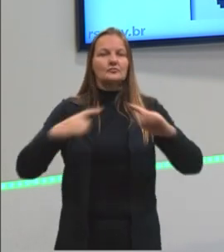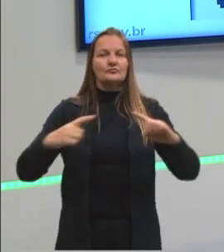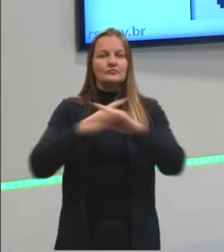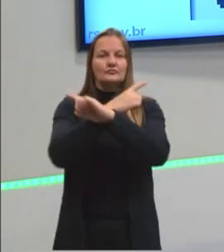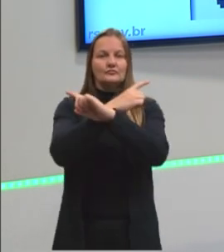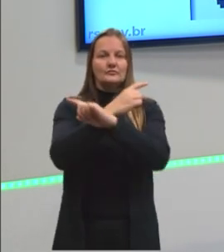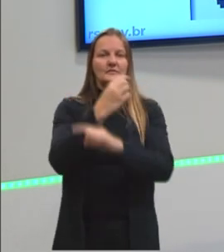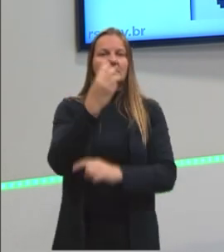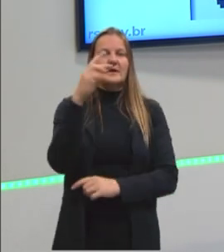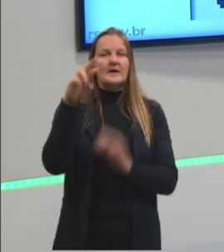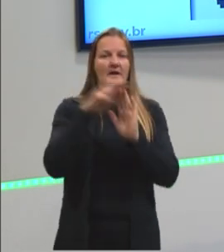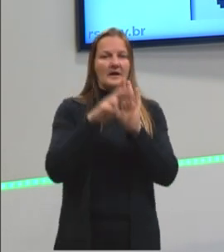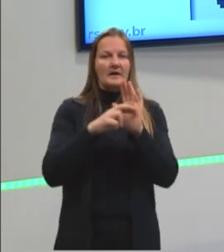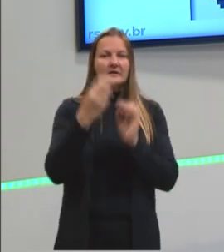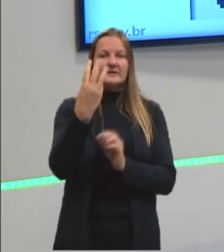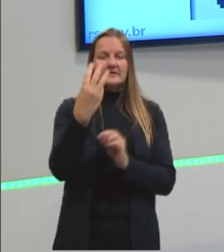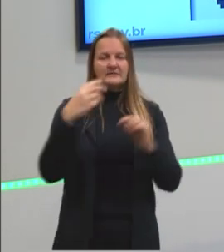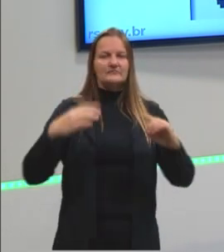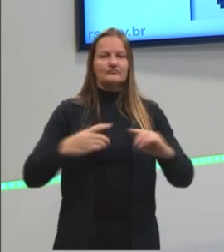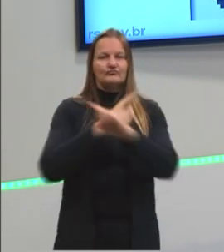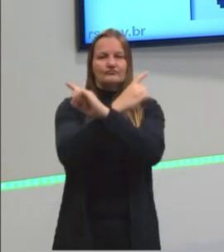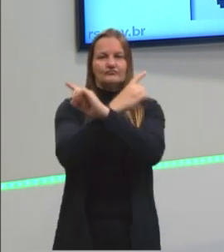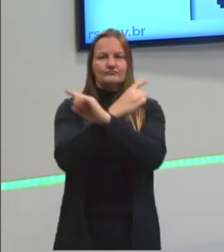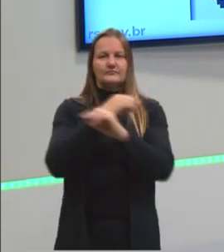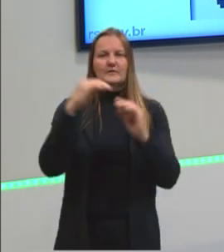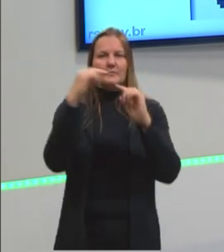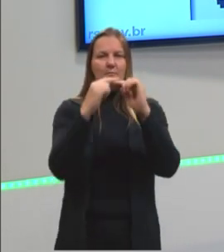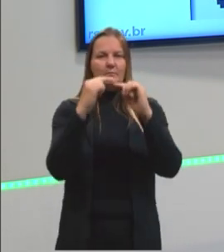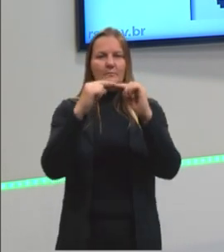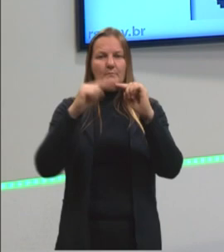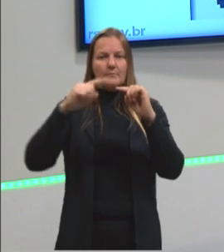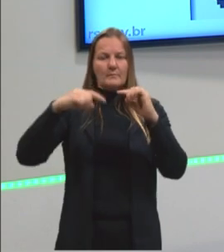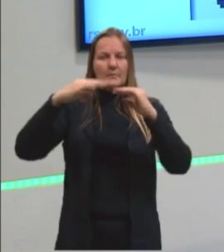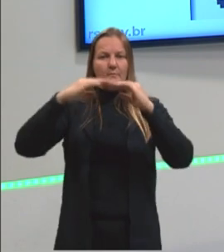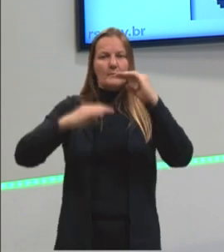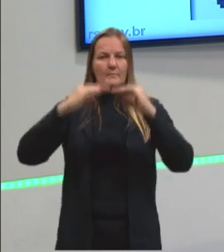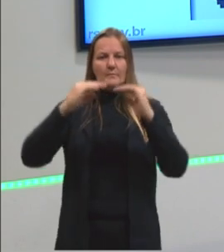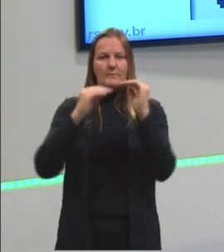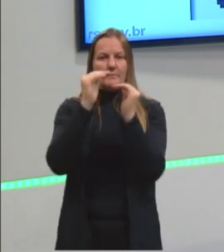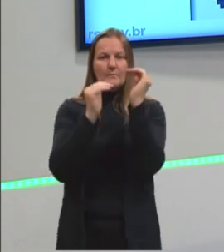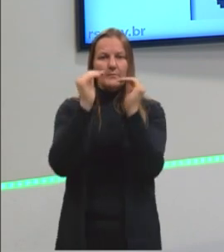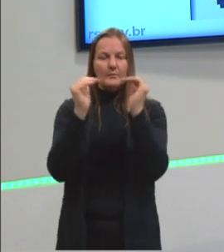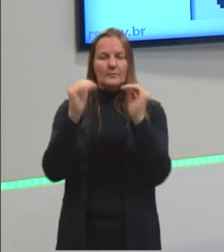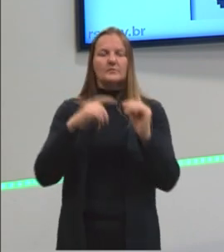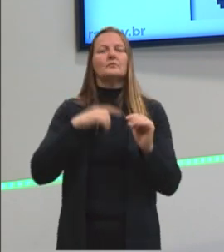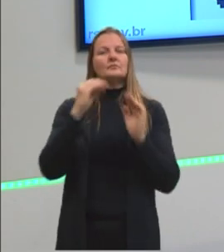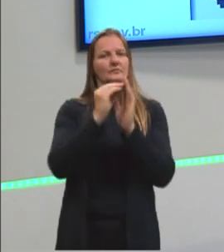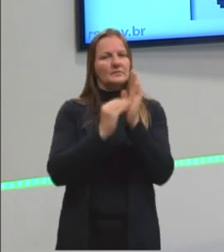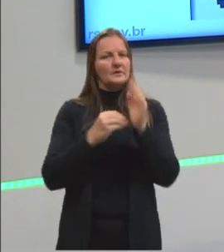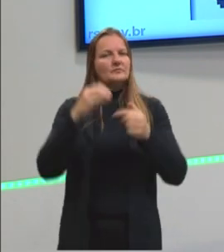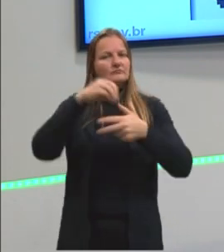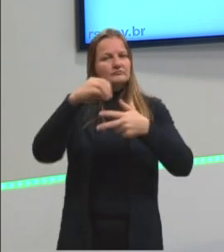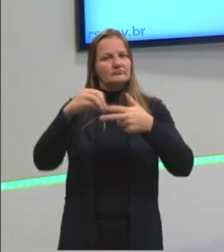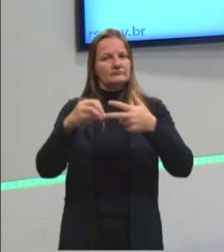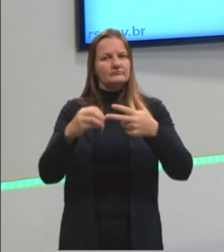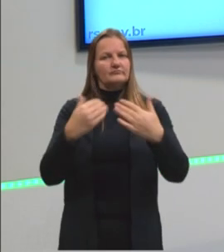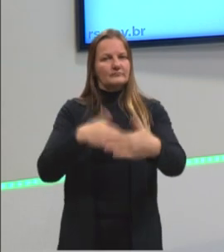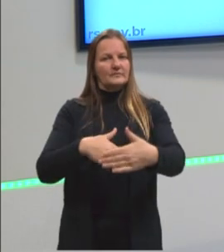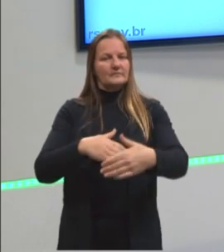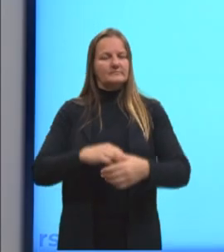né? Que é relacionada às grandezas, à proporção. Então, são conteúdos muito comuns nas questões, certo?